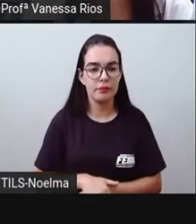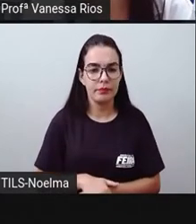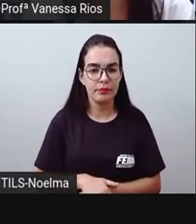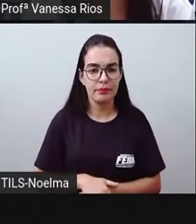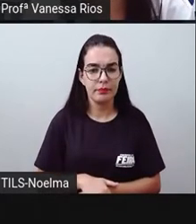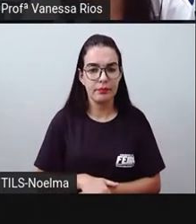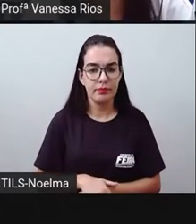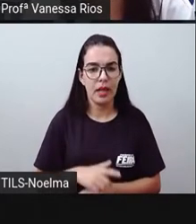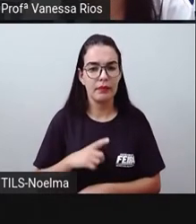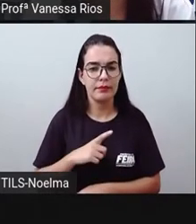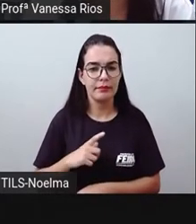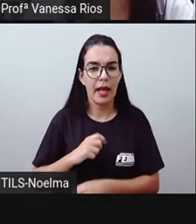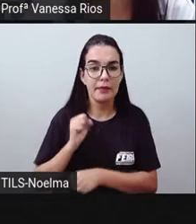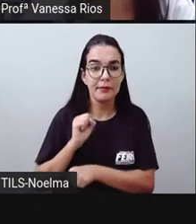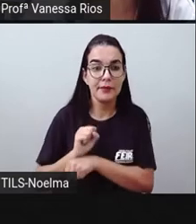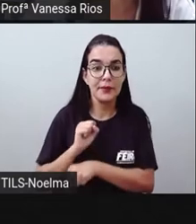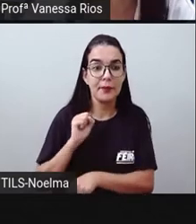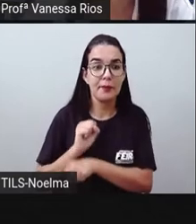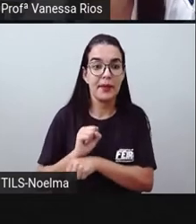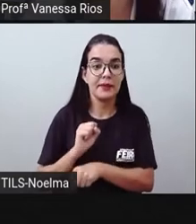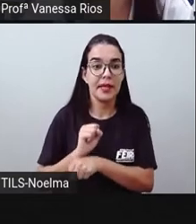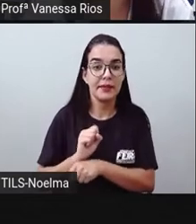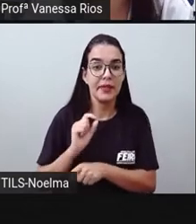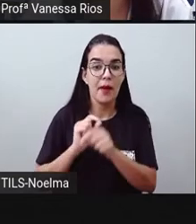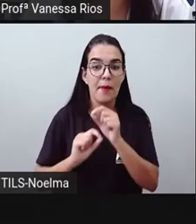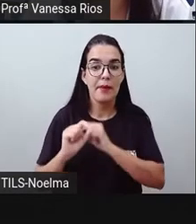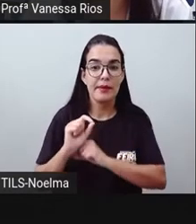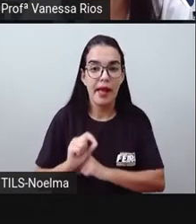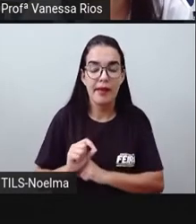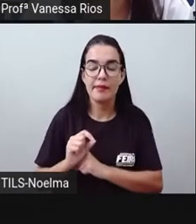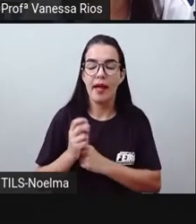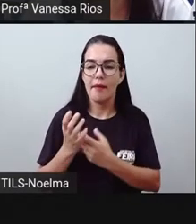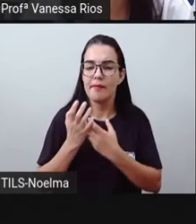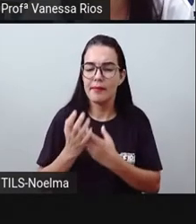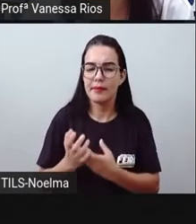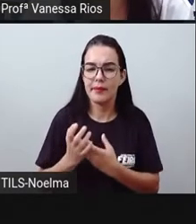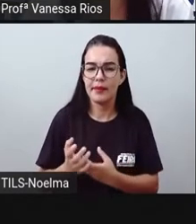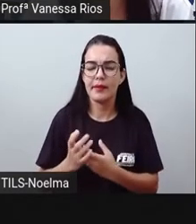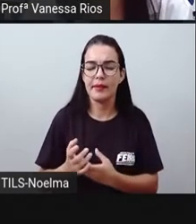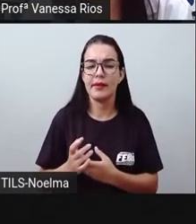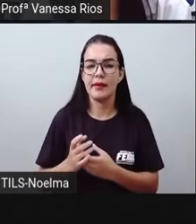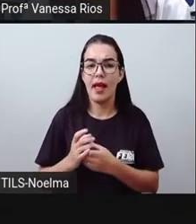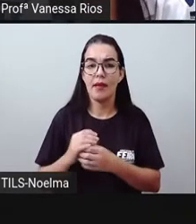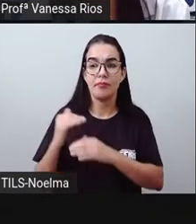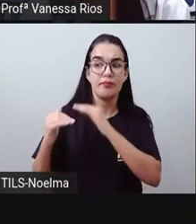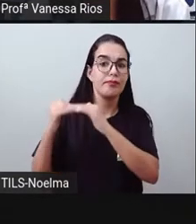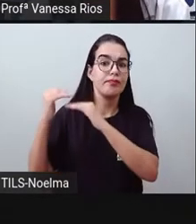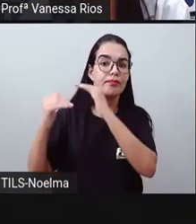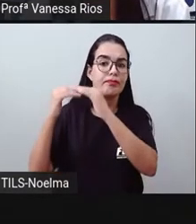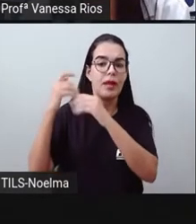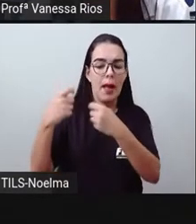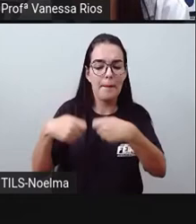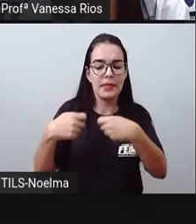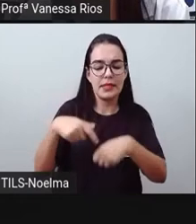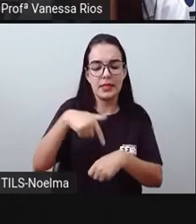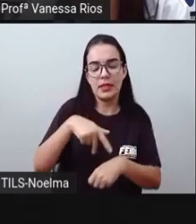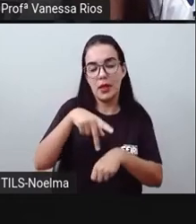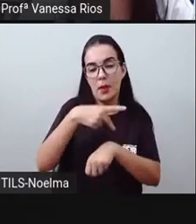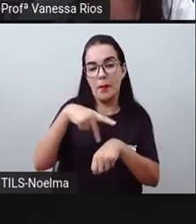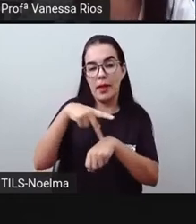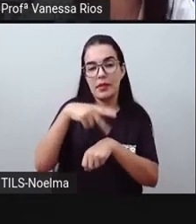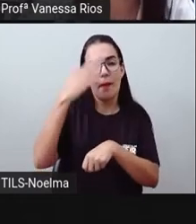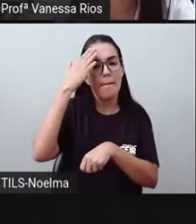expectativa de que se desenvolveria e talvez atenderia aí as necessidades de transporte no nosso país,